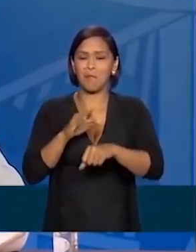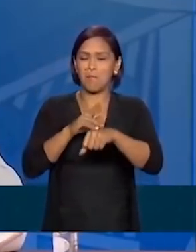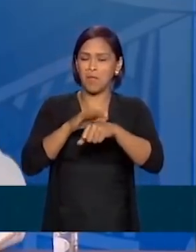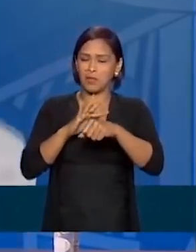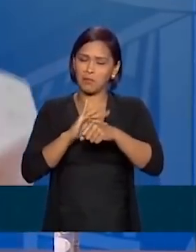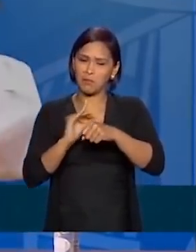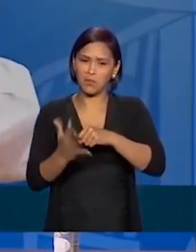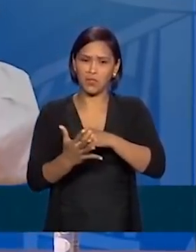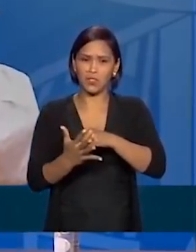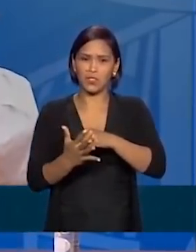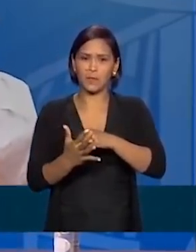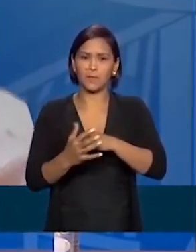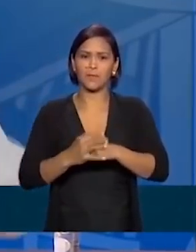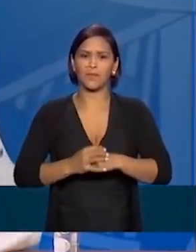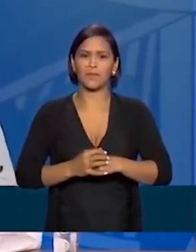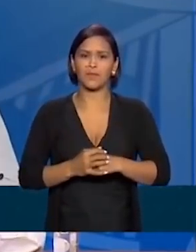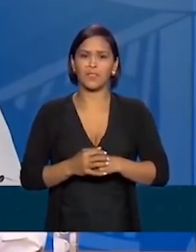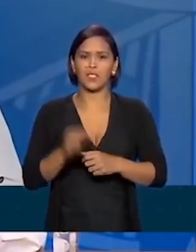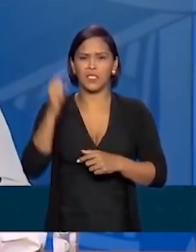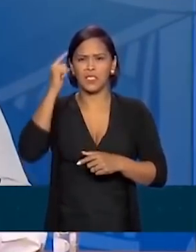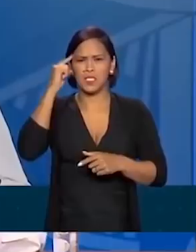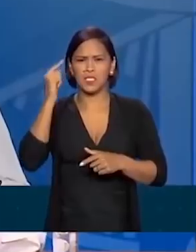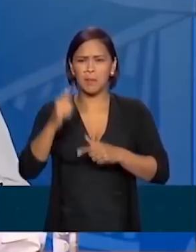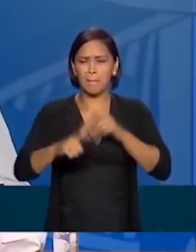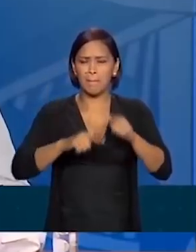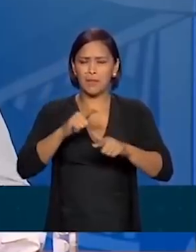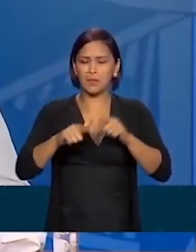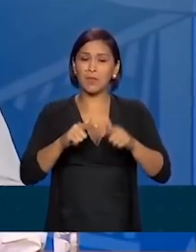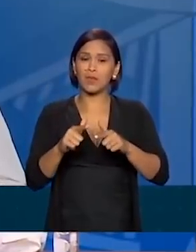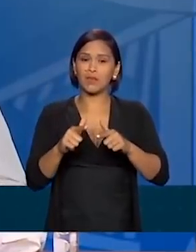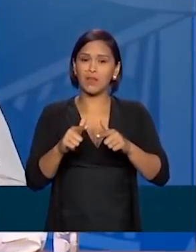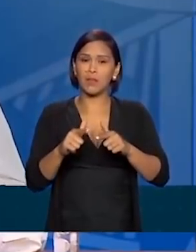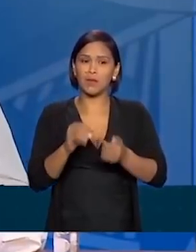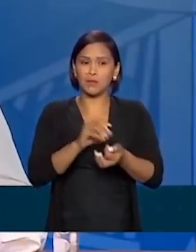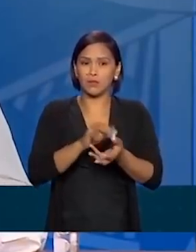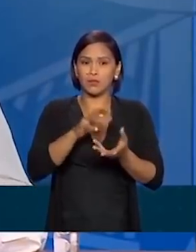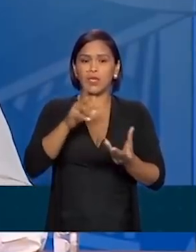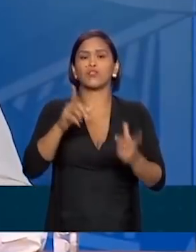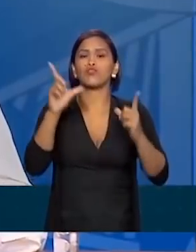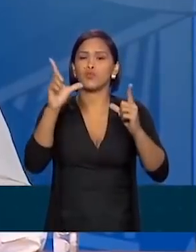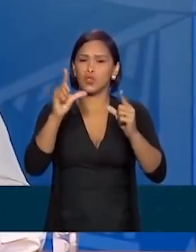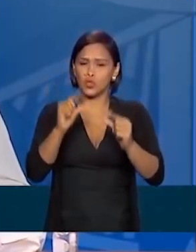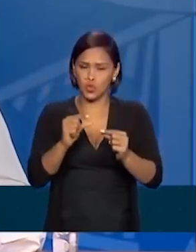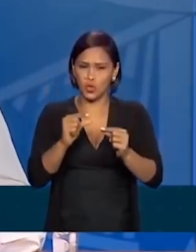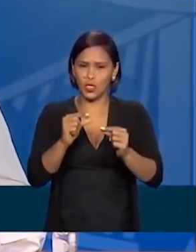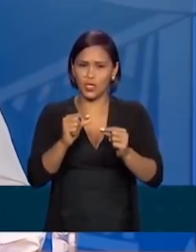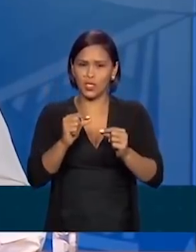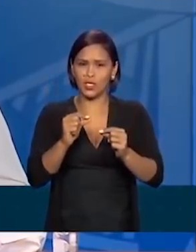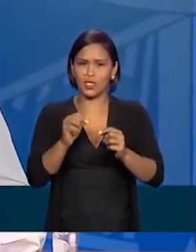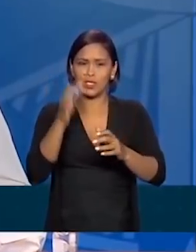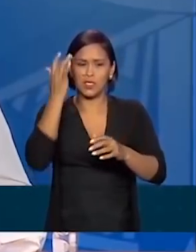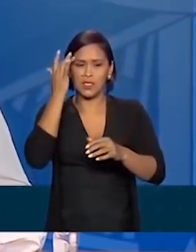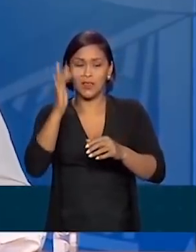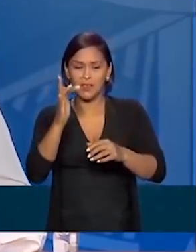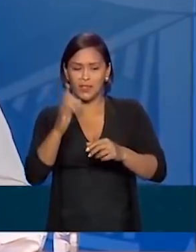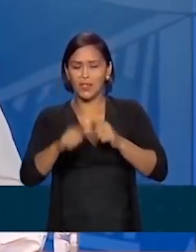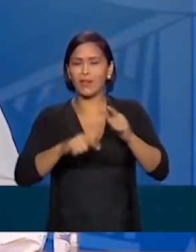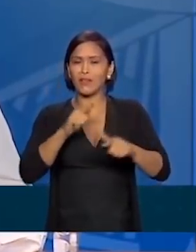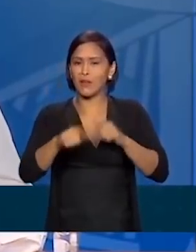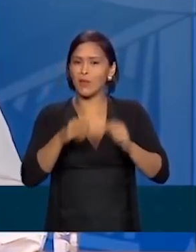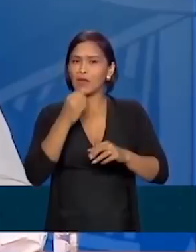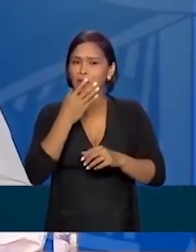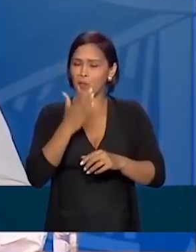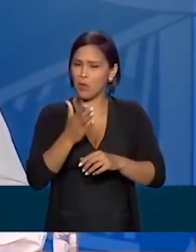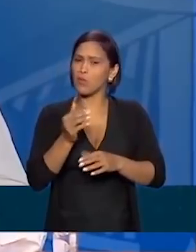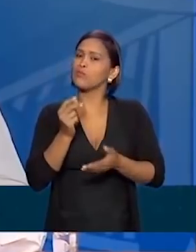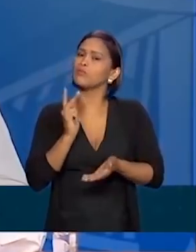Se acharmos que a atividade está muito alta, vai lá e diminui um pouco. Se acharmos que está tranquilo, deixa andar. Vai ser um